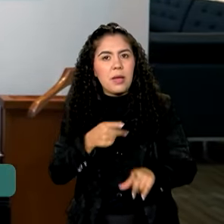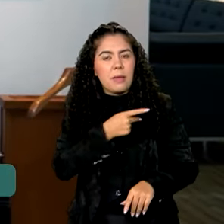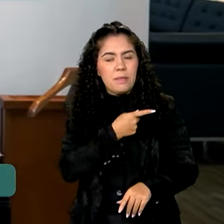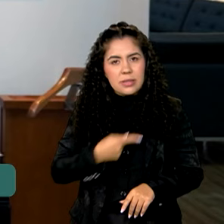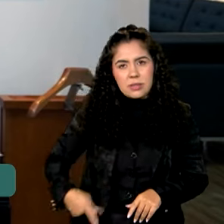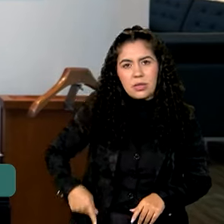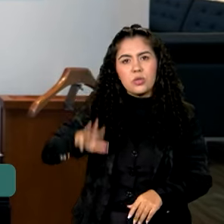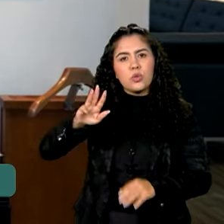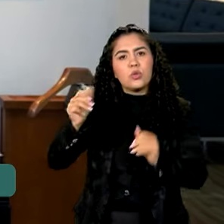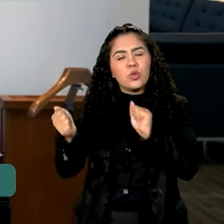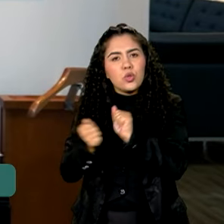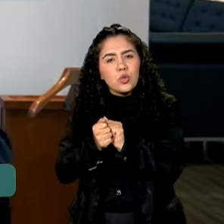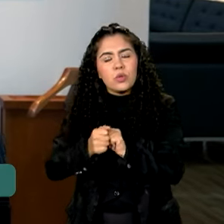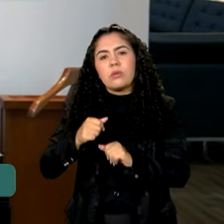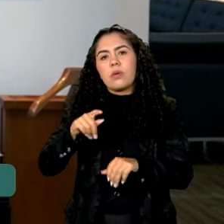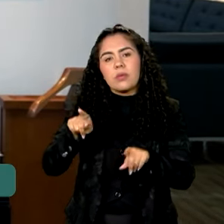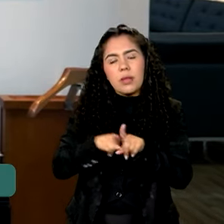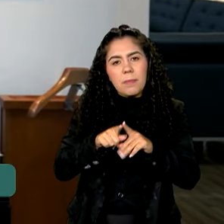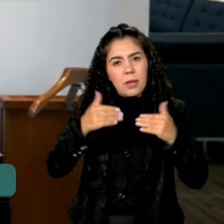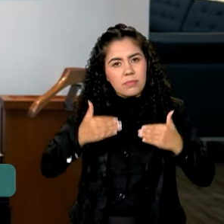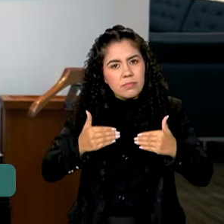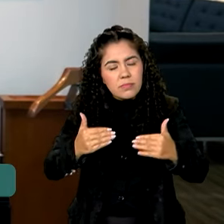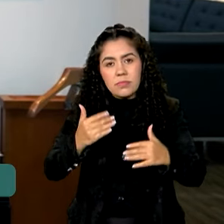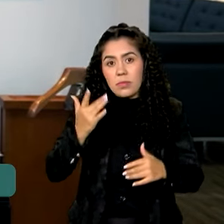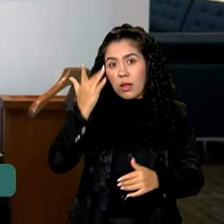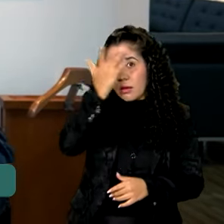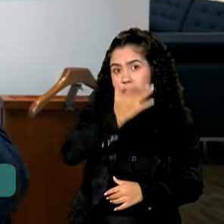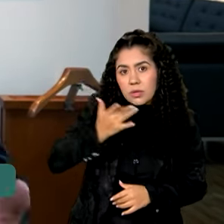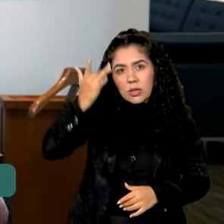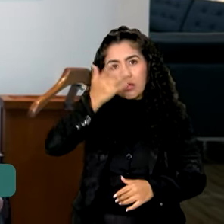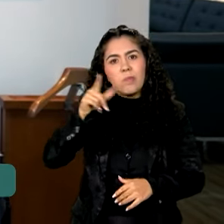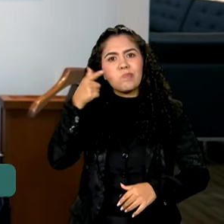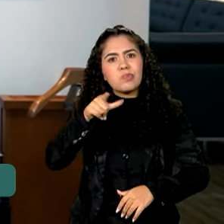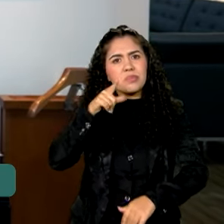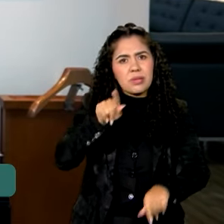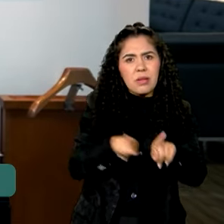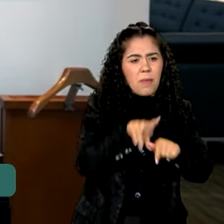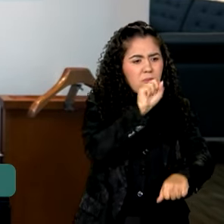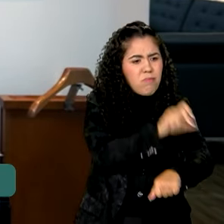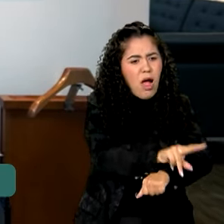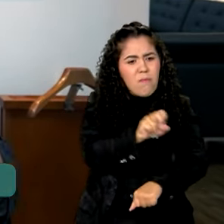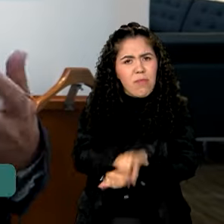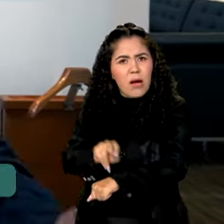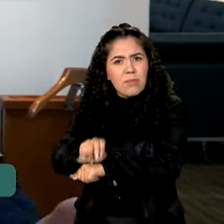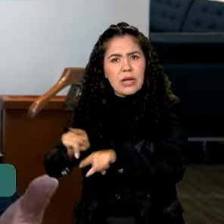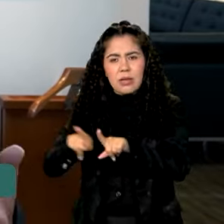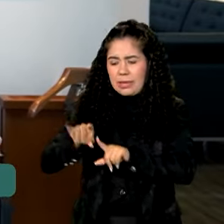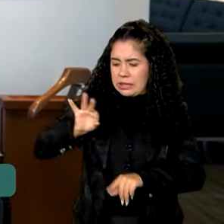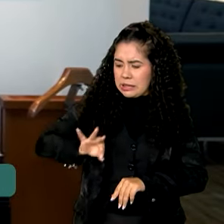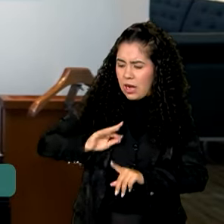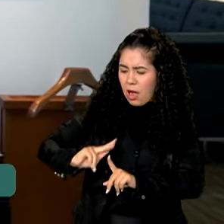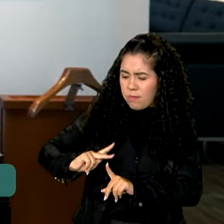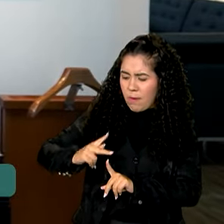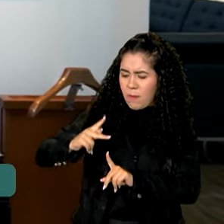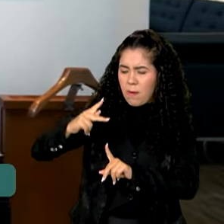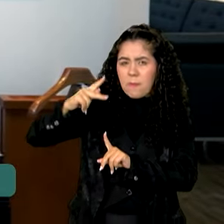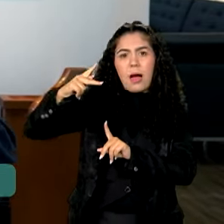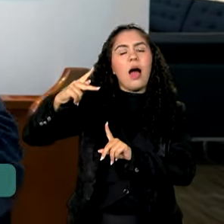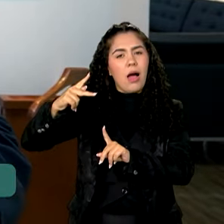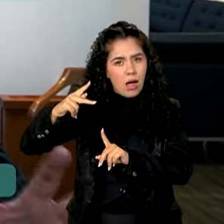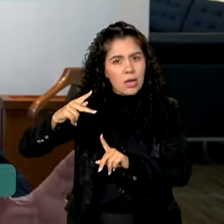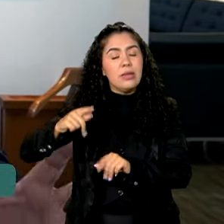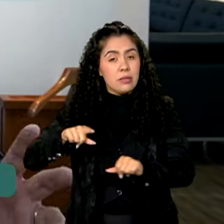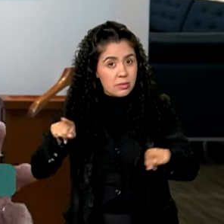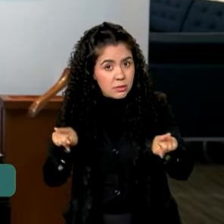Haddad, juntamente com a geração de empregos, o crescimento da renda, o aumento do salário mínimo, mas